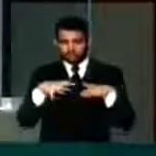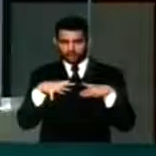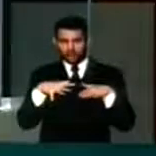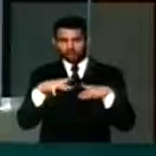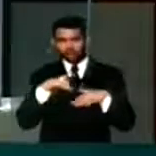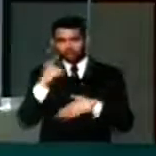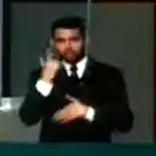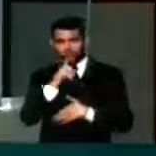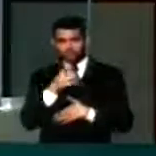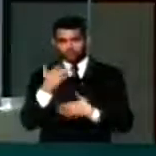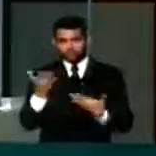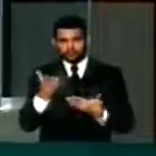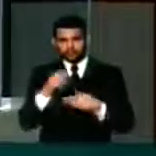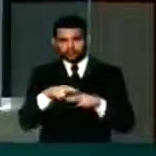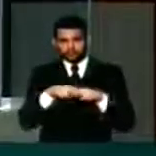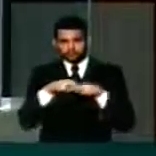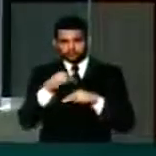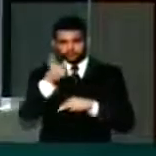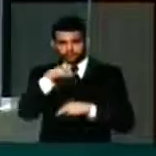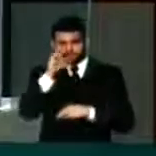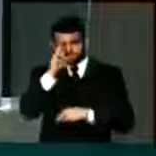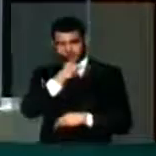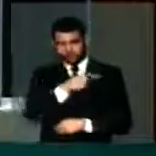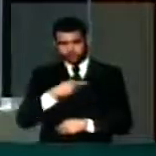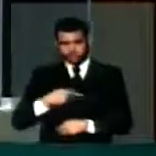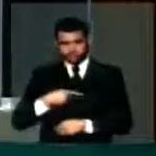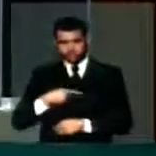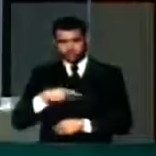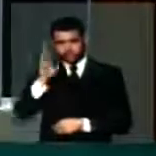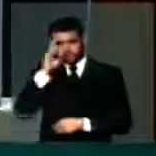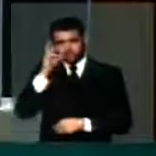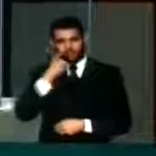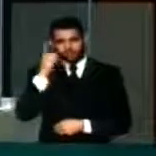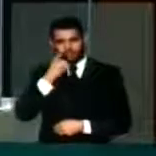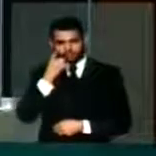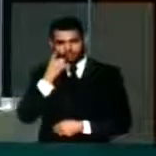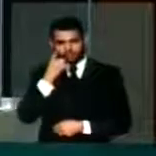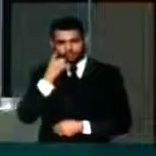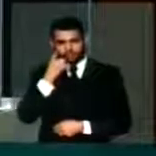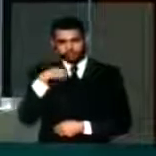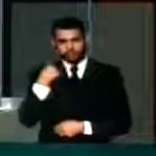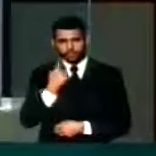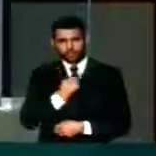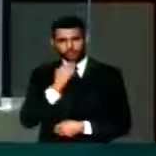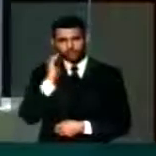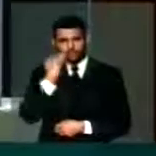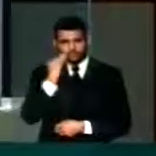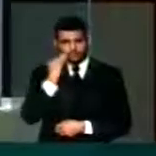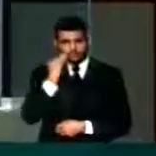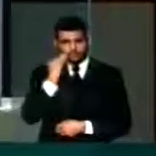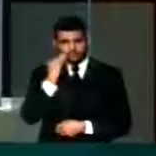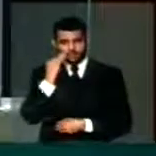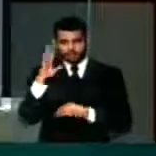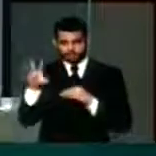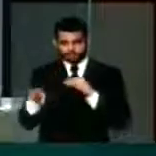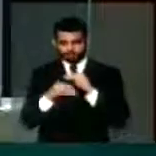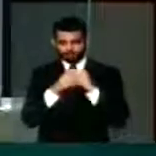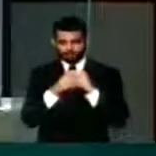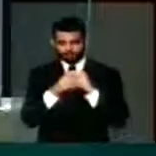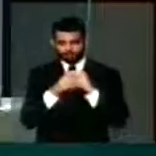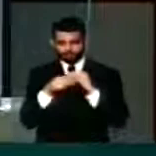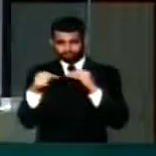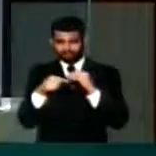mérito da questão. Por isso, senhor presidente, e senhores deputados, senhoras deputadas, nós entendemos que essa emenda,